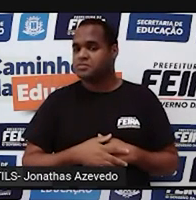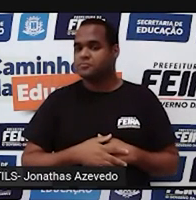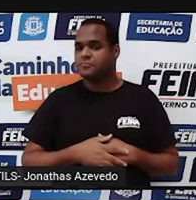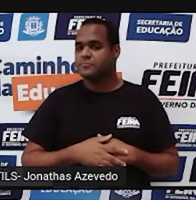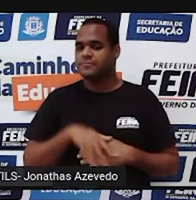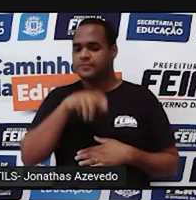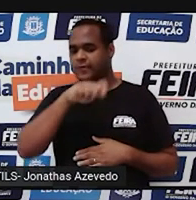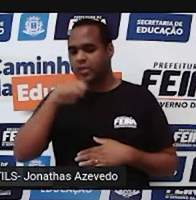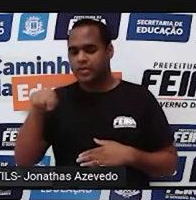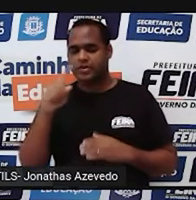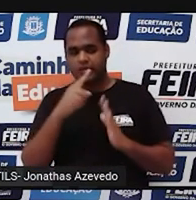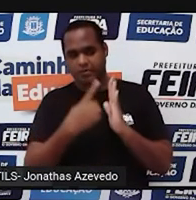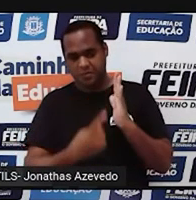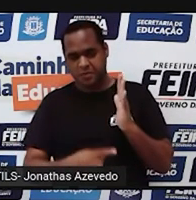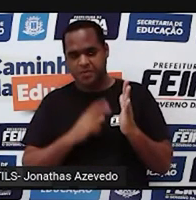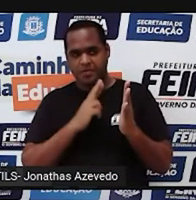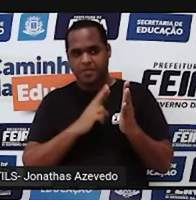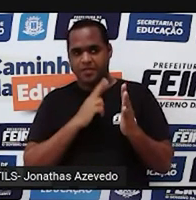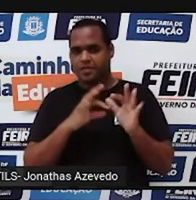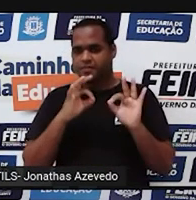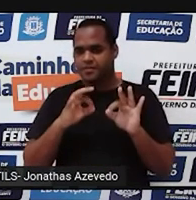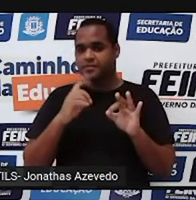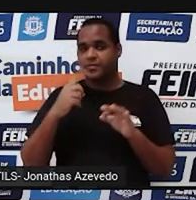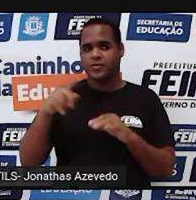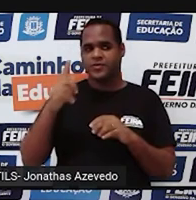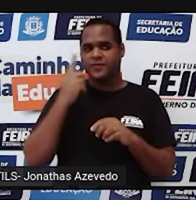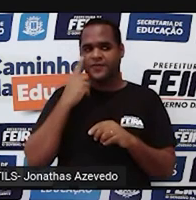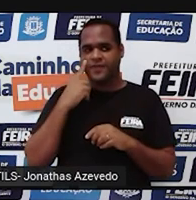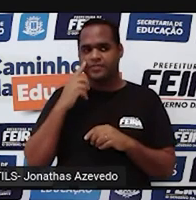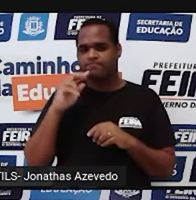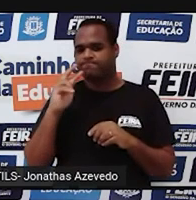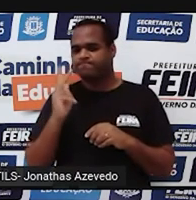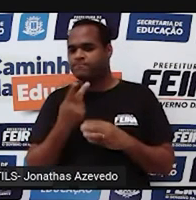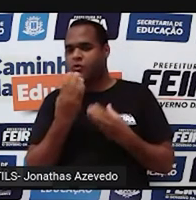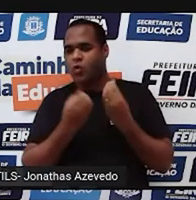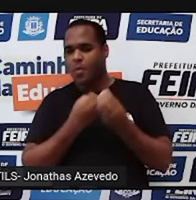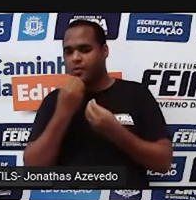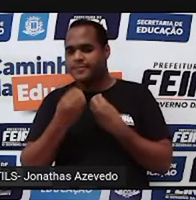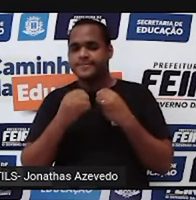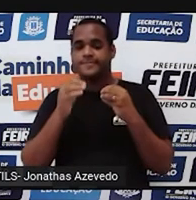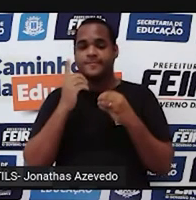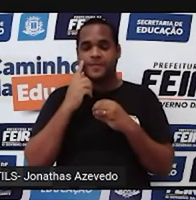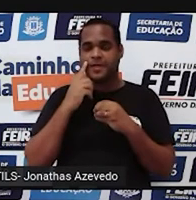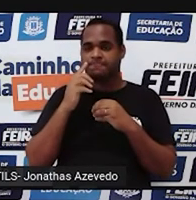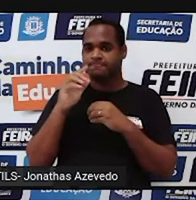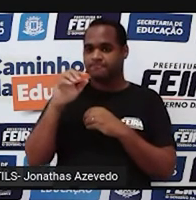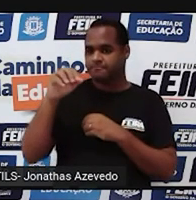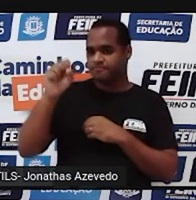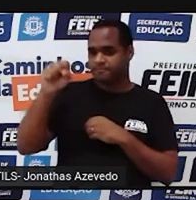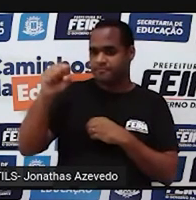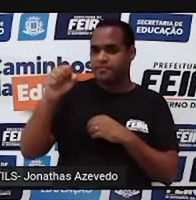ela aí no caderninho, porque a gente vai corrigir ao final do tempo que tá sendo contado ali.